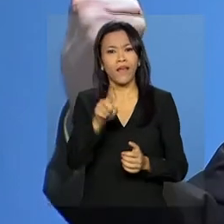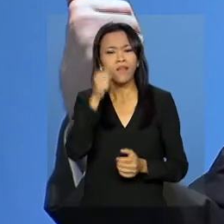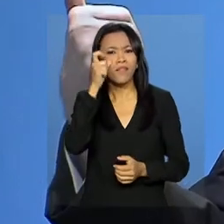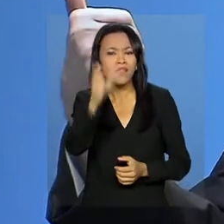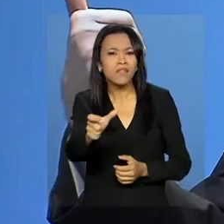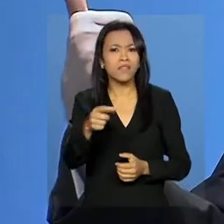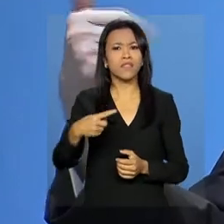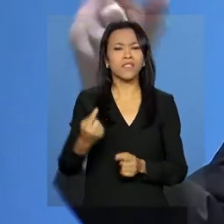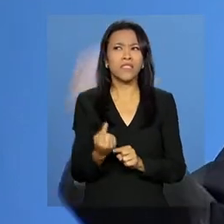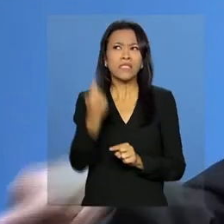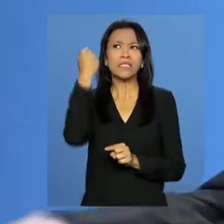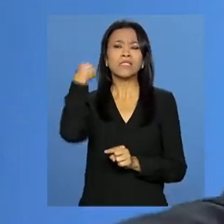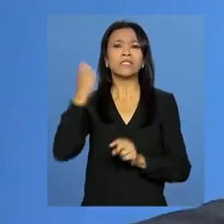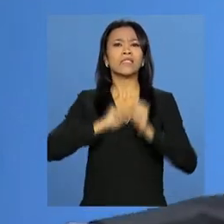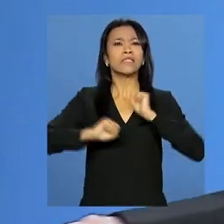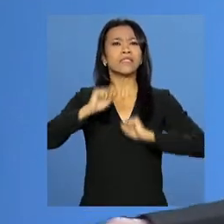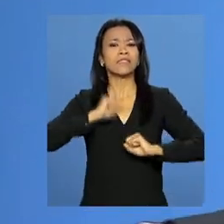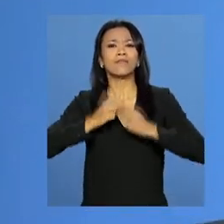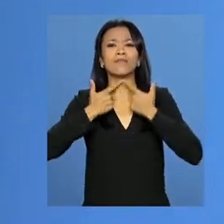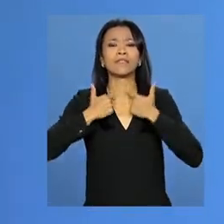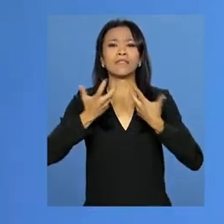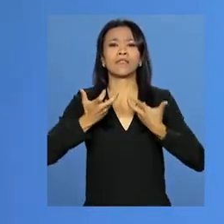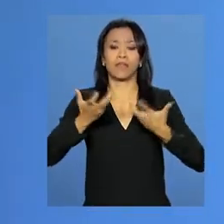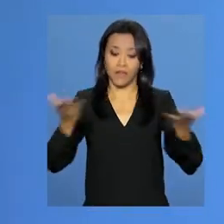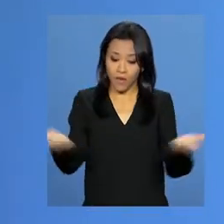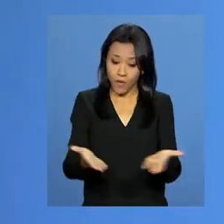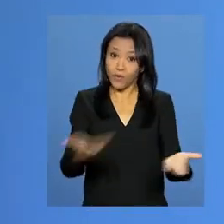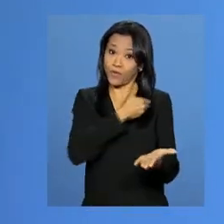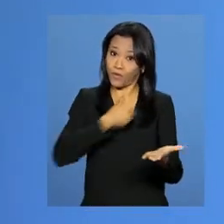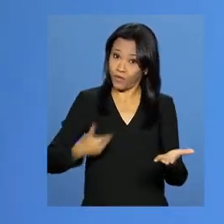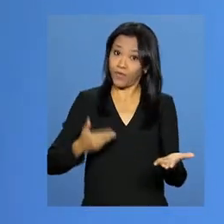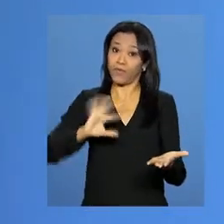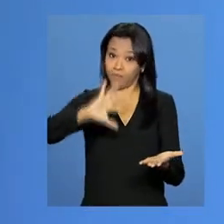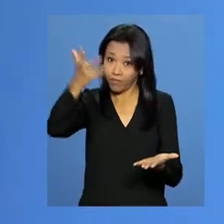anseio do passado foi concretizado no nosso governo.